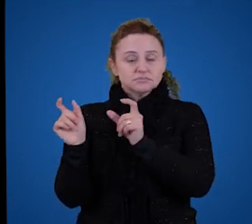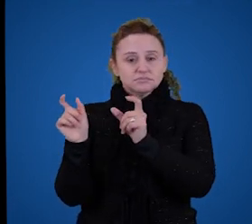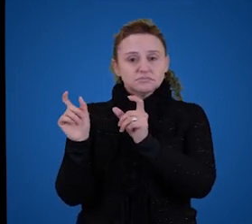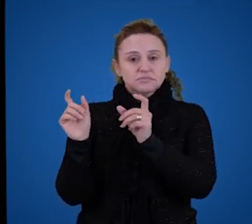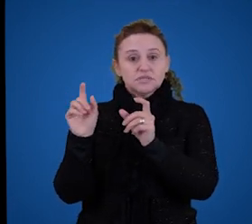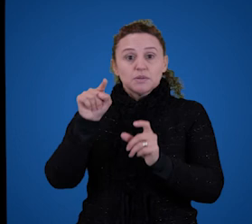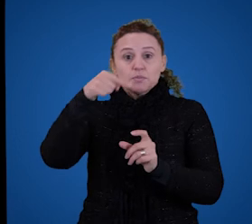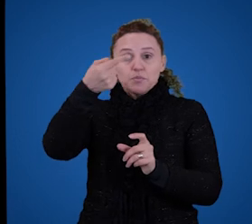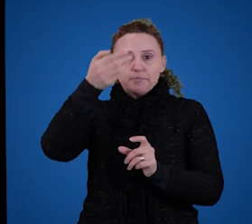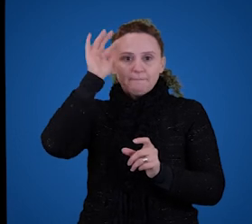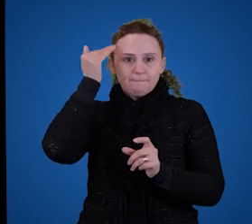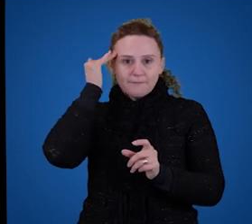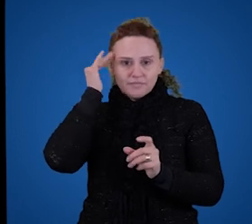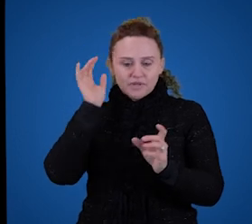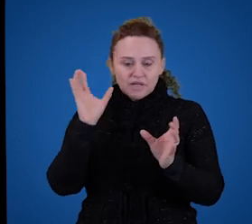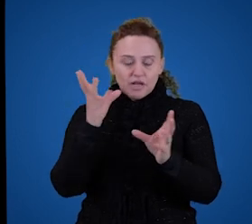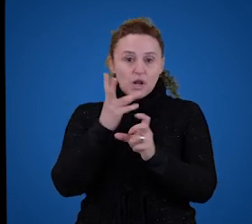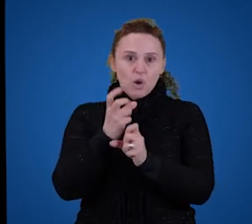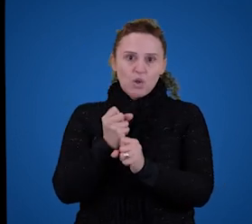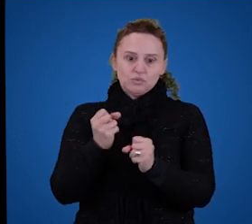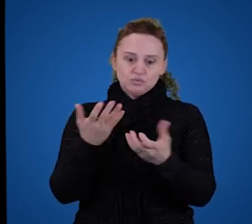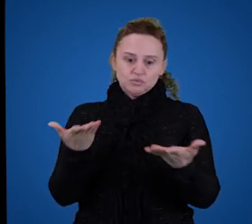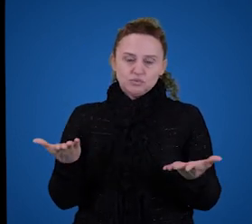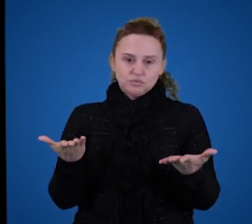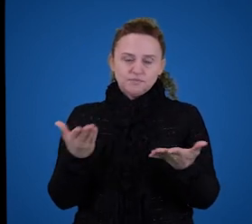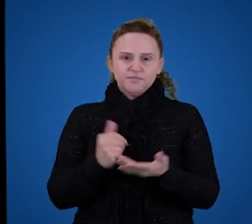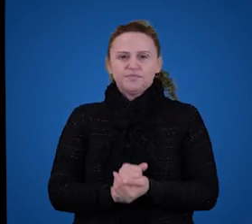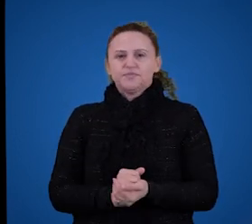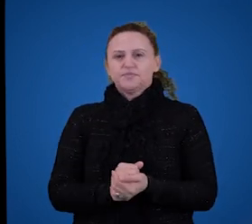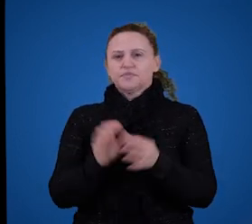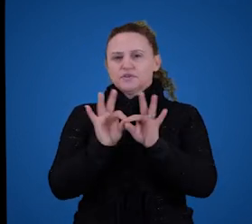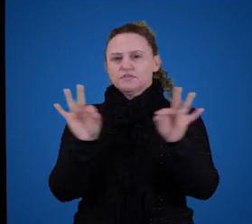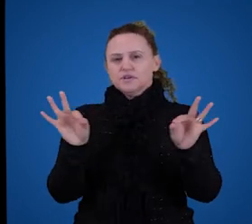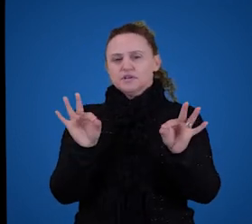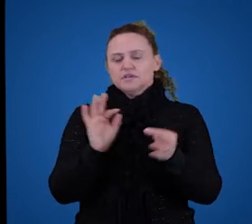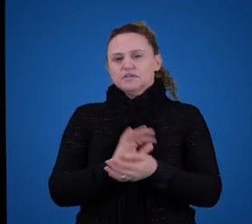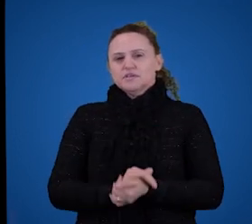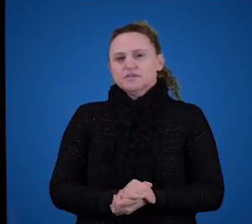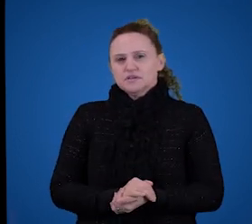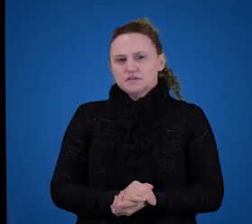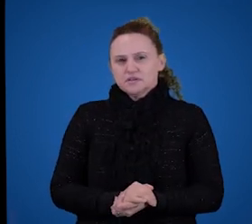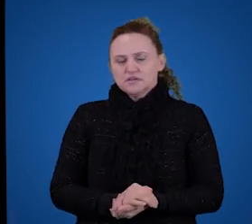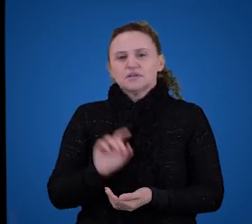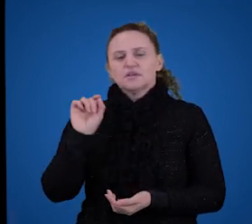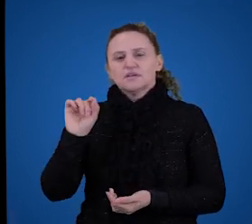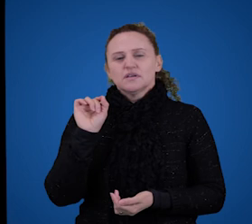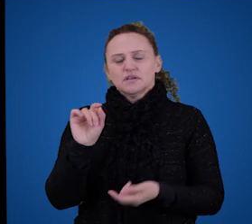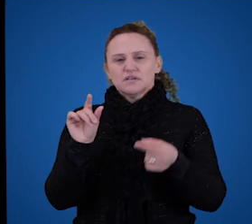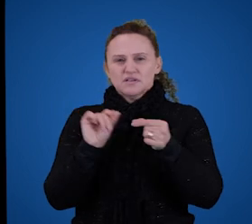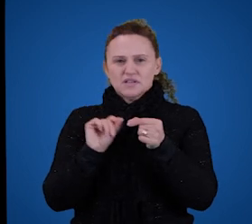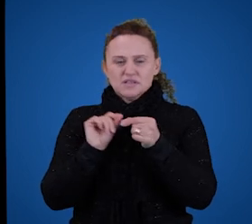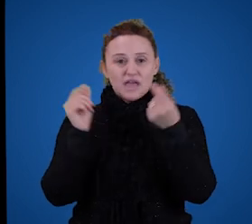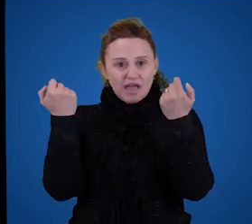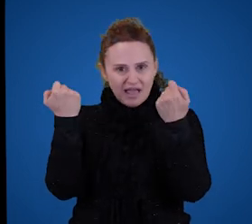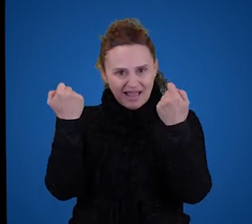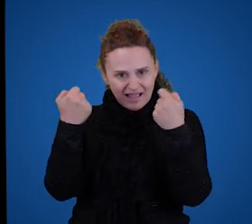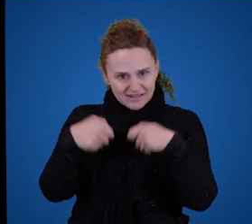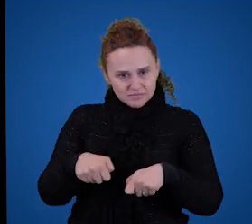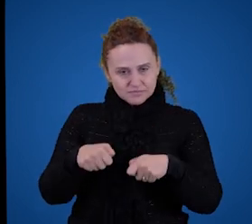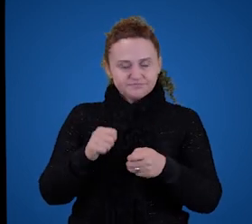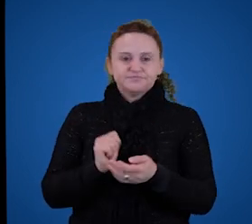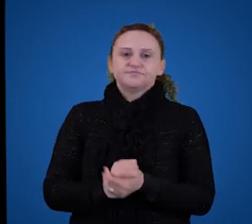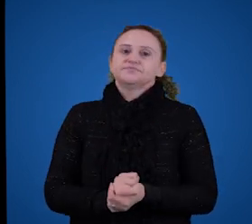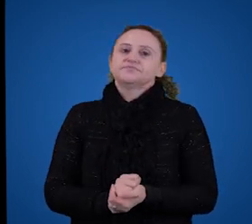um todo. Mas tomem essa outra expressão. F. Verde arrumando ou a capacidade do dado o quê?